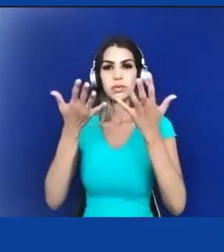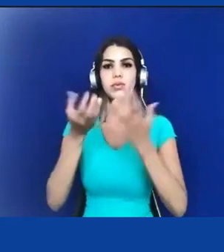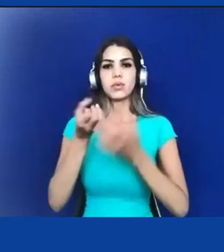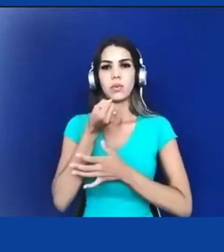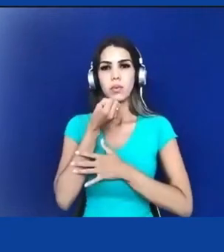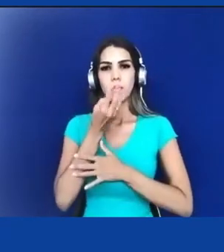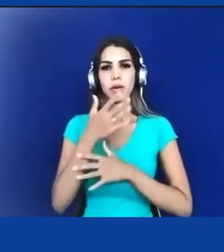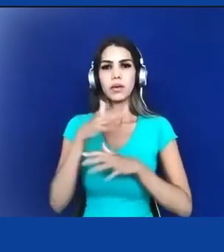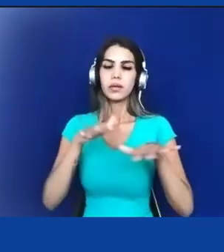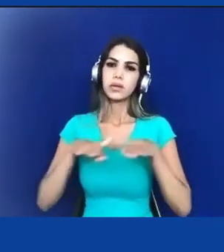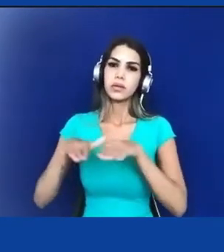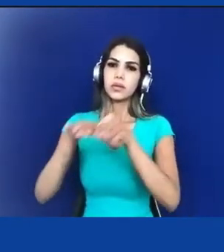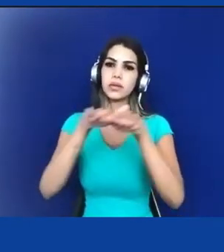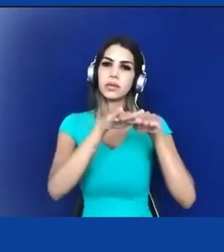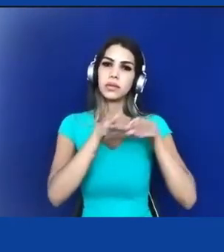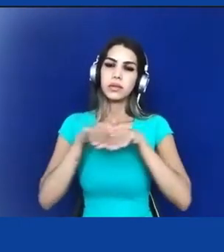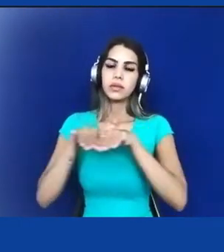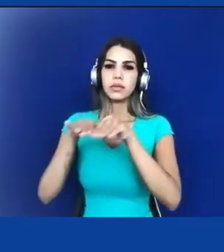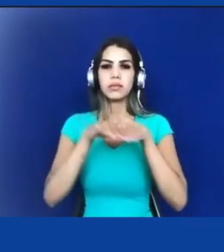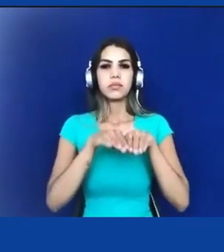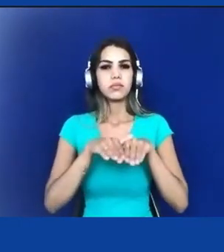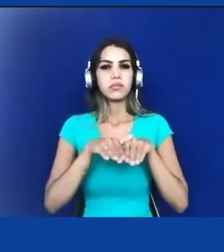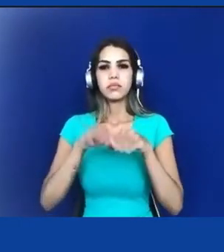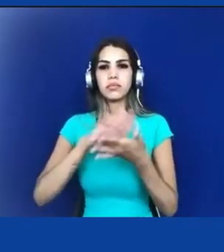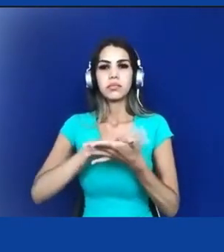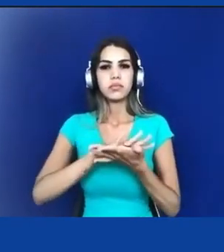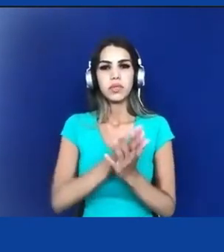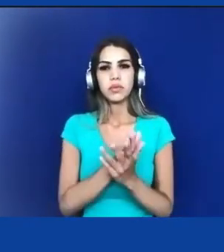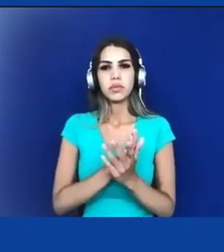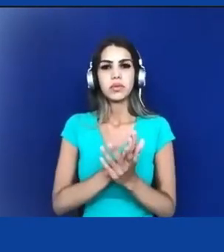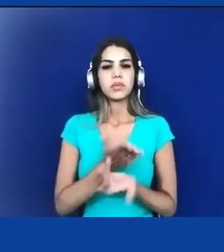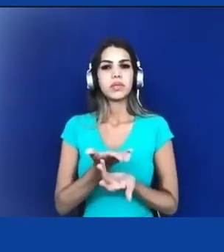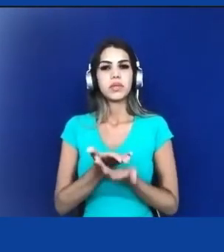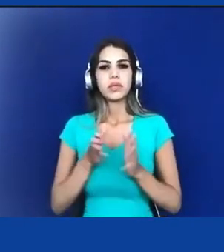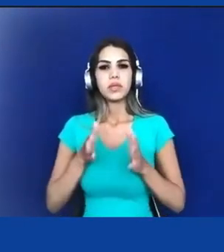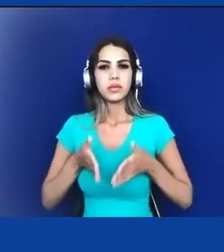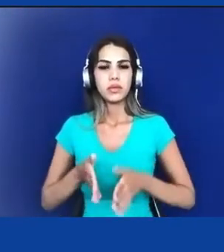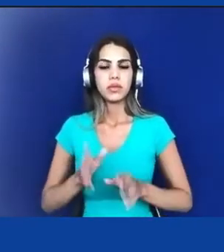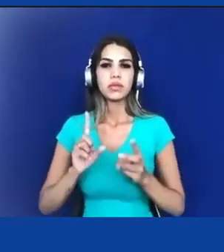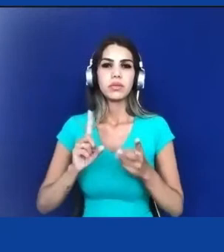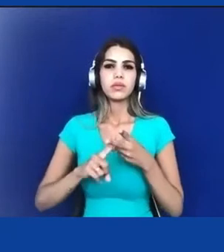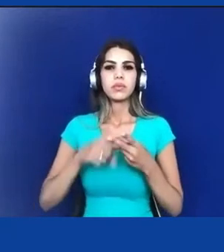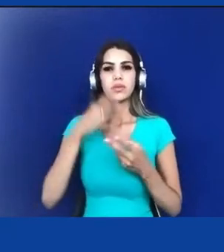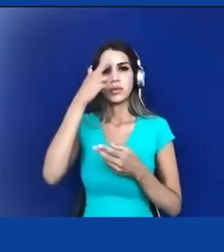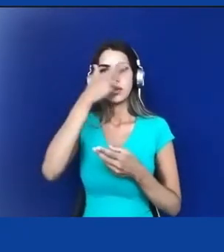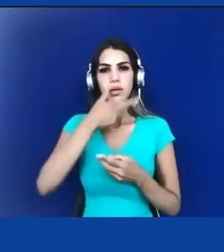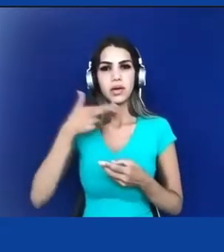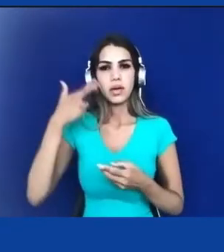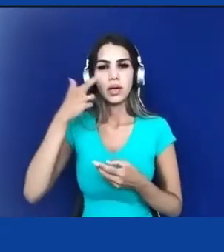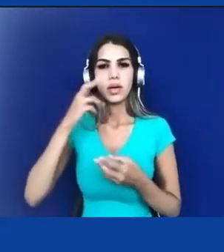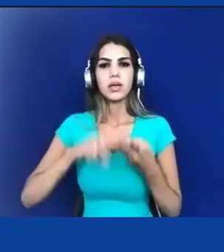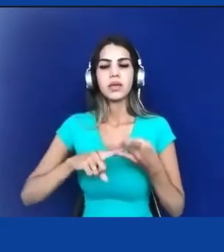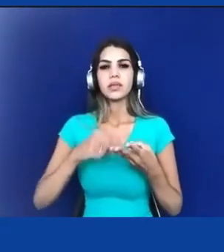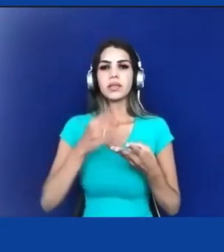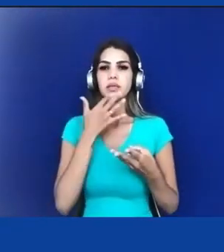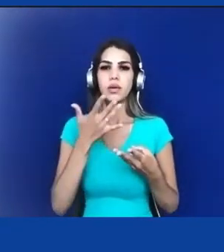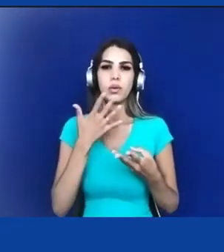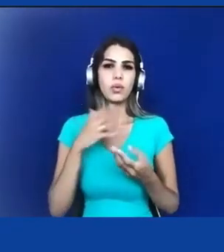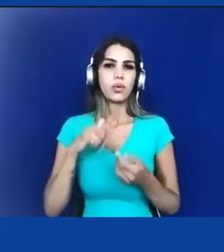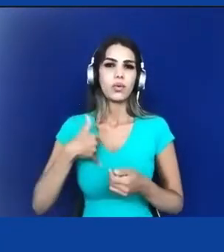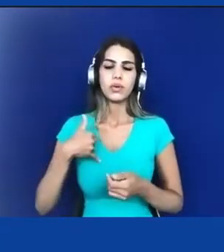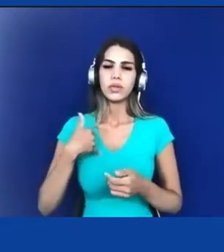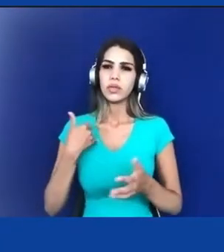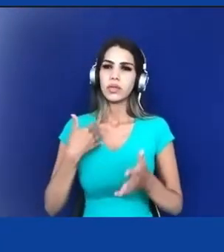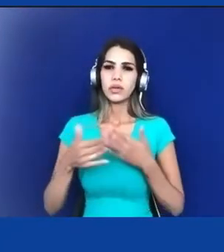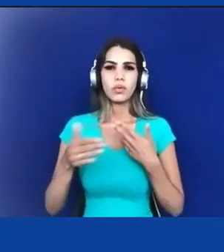sem preconceito de origem raça sexo cor idade ou qualquer outra forma de discriminação